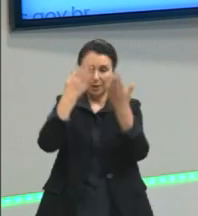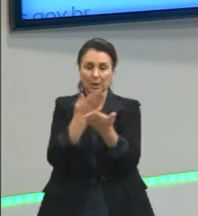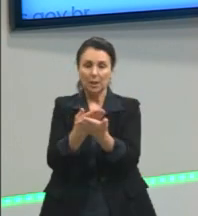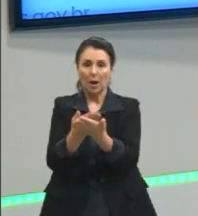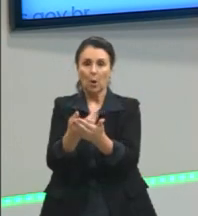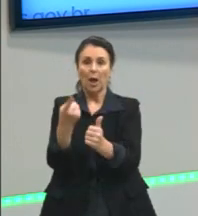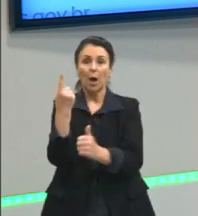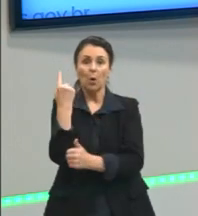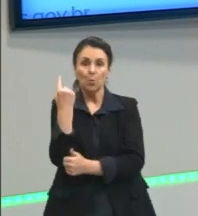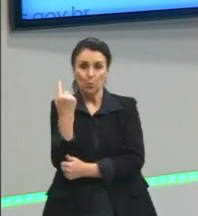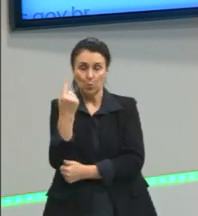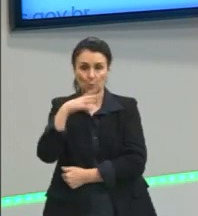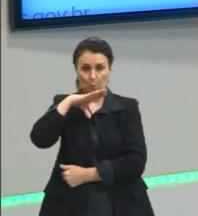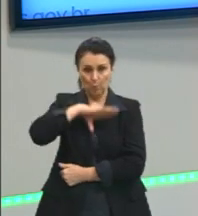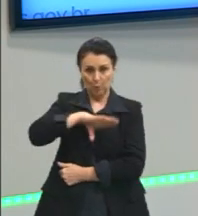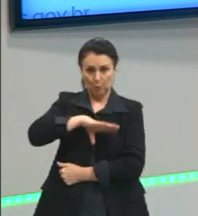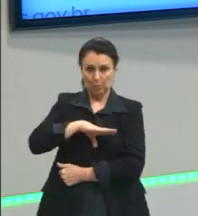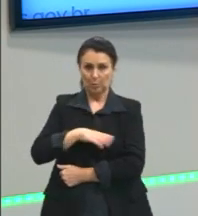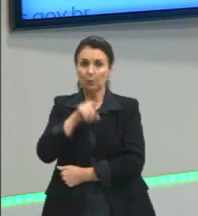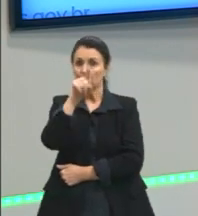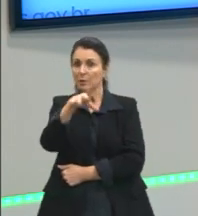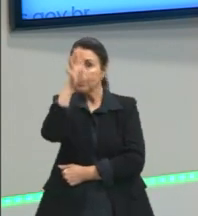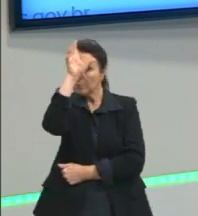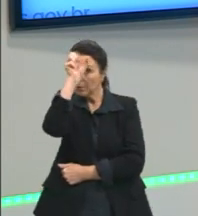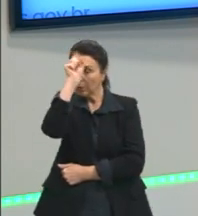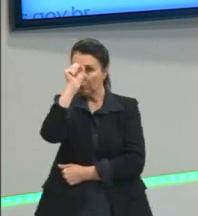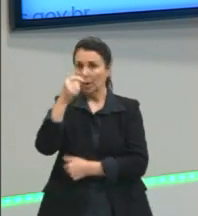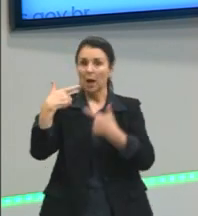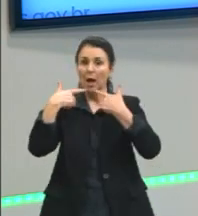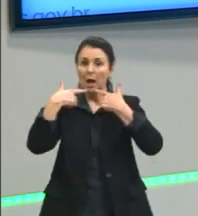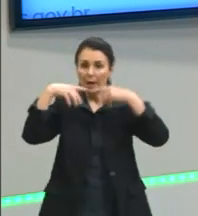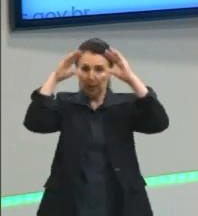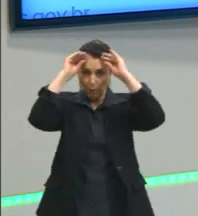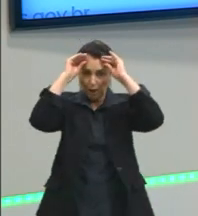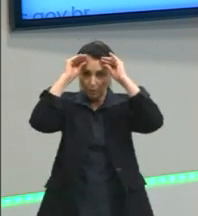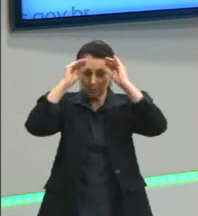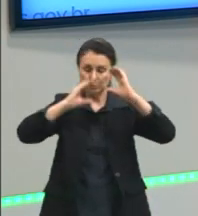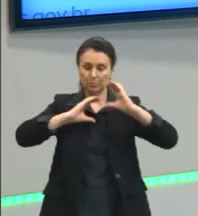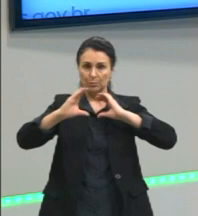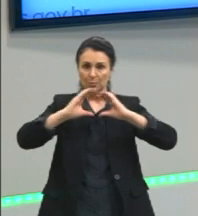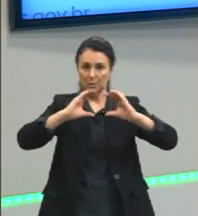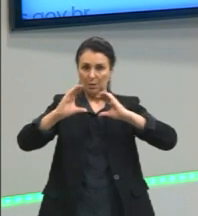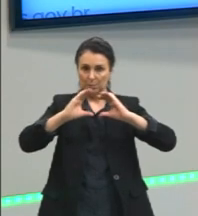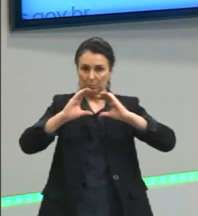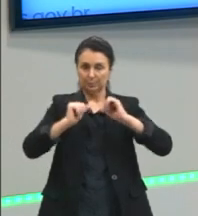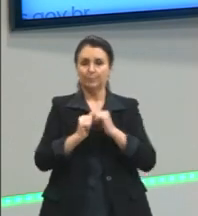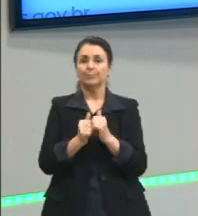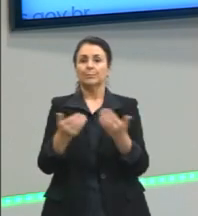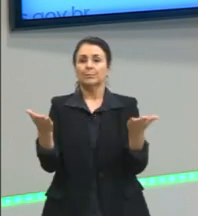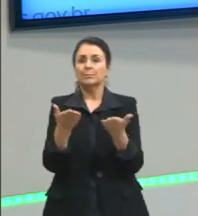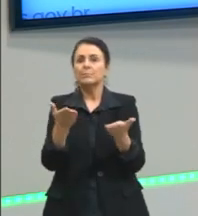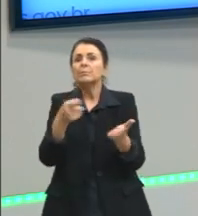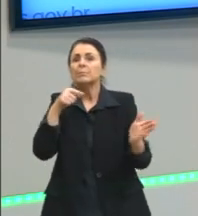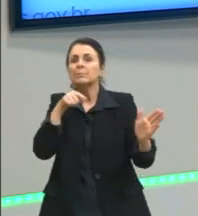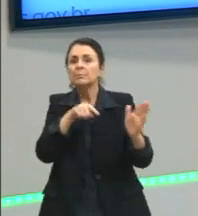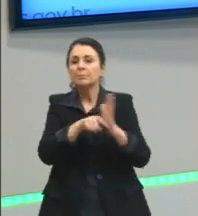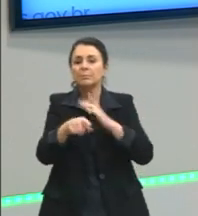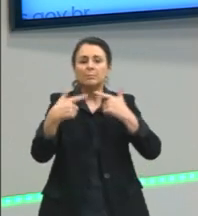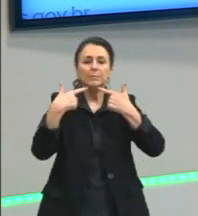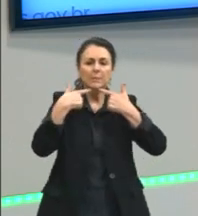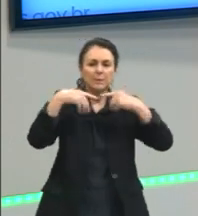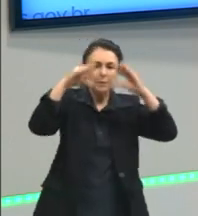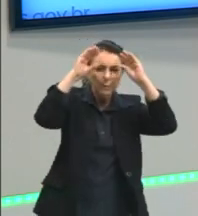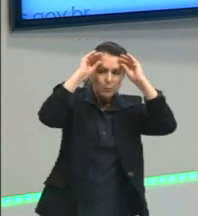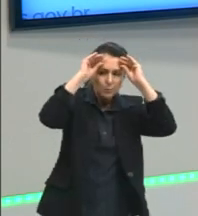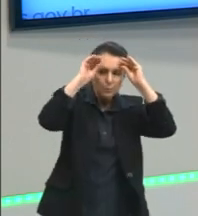gente viu o que é linguagem e o que é comunicação. E eu trago para vocês um questionamento. Bom, a gente sabe o que é linguagem, mas